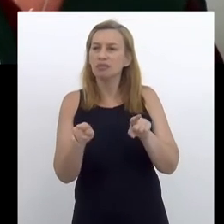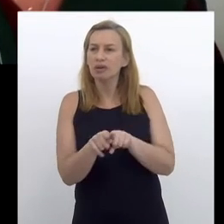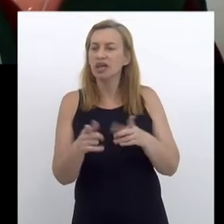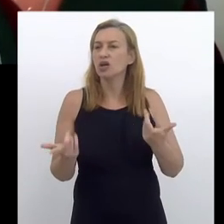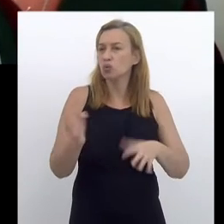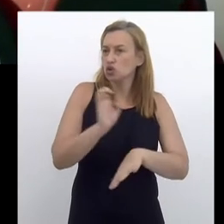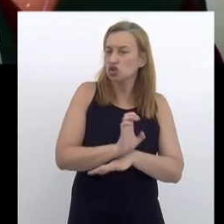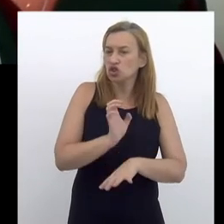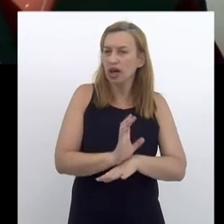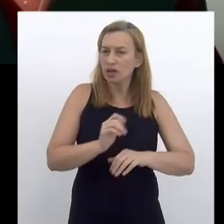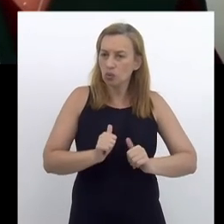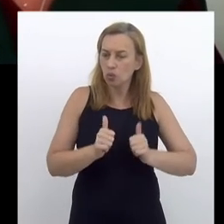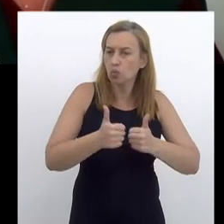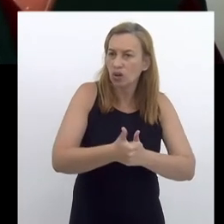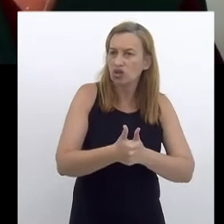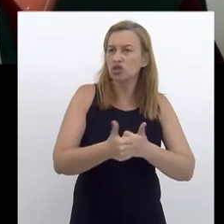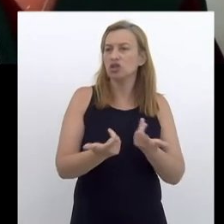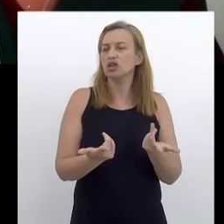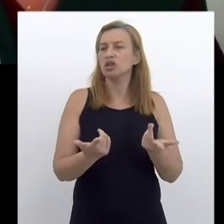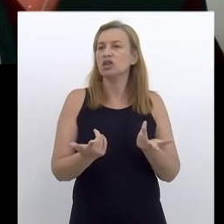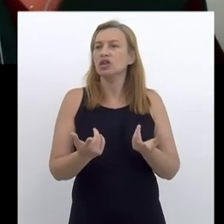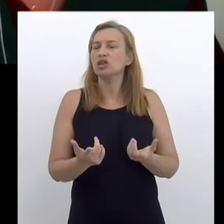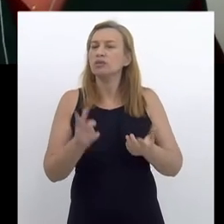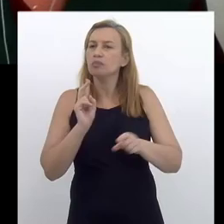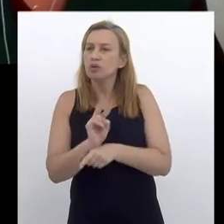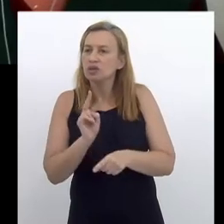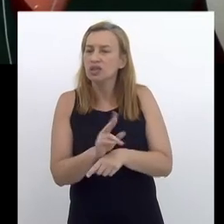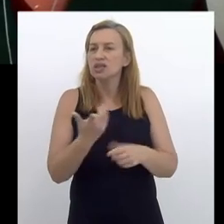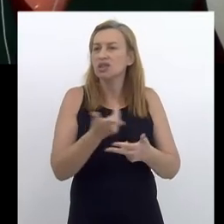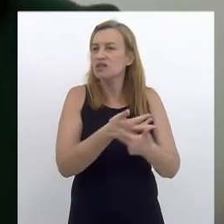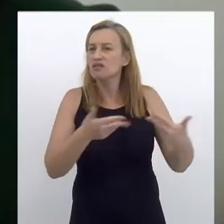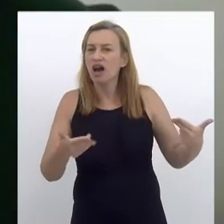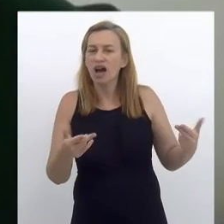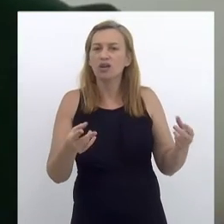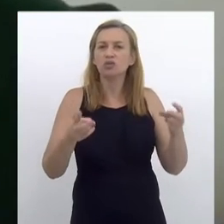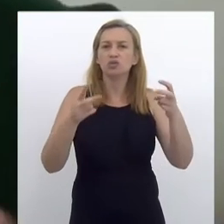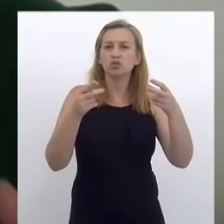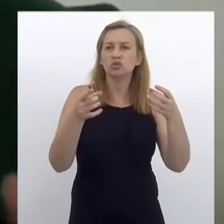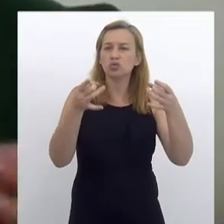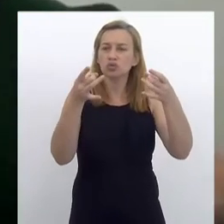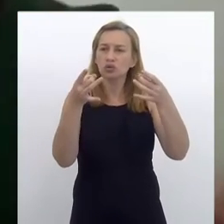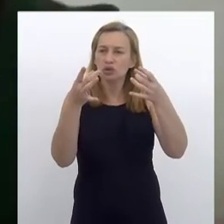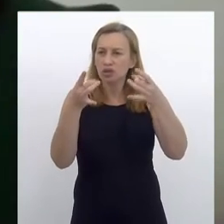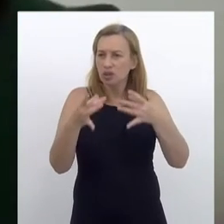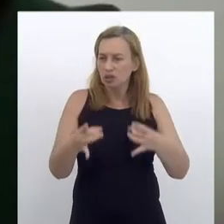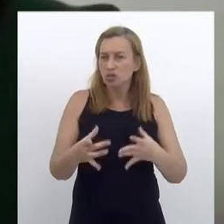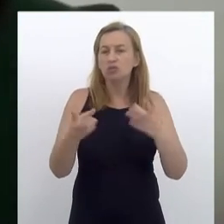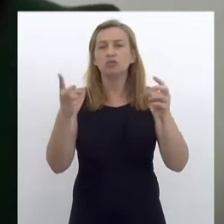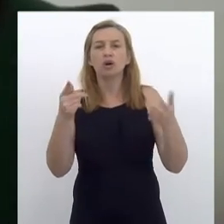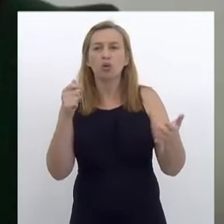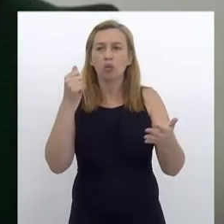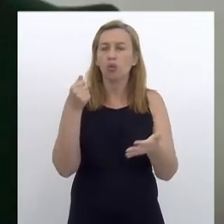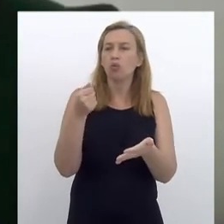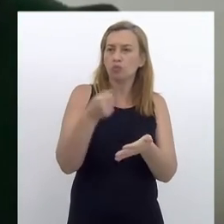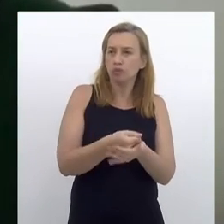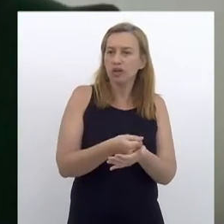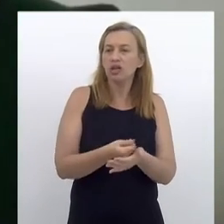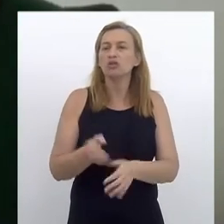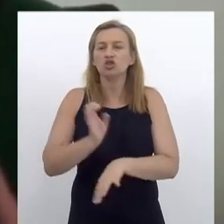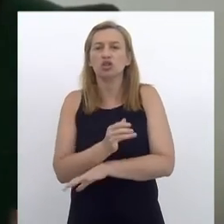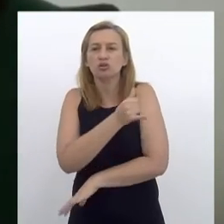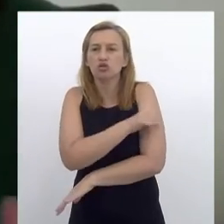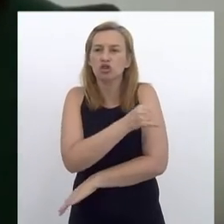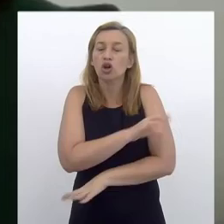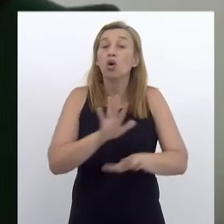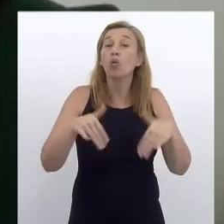que há também, que o Estado tomar uma posição de defesa em relação a isso. Há uma série de etapas que devem ser cumpridas. Em termos desse